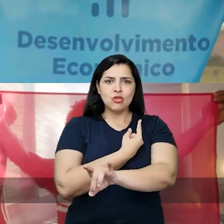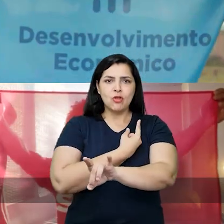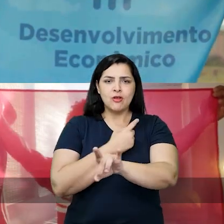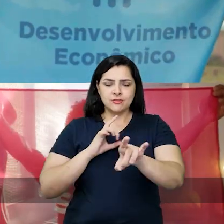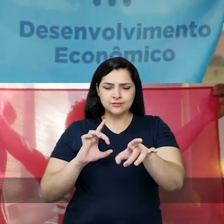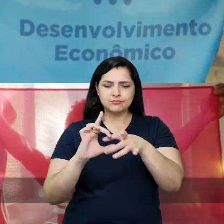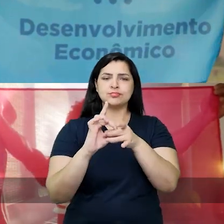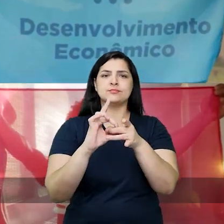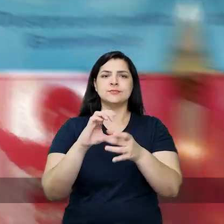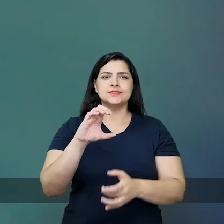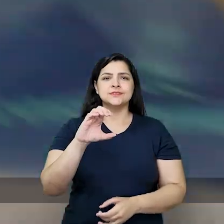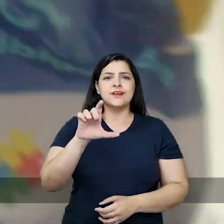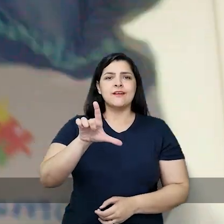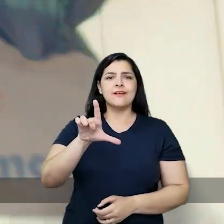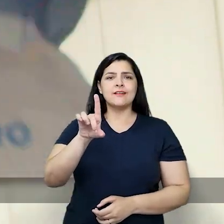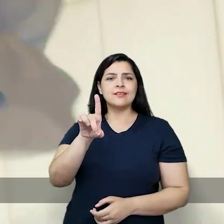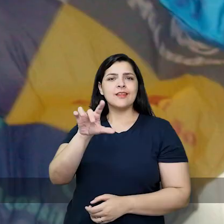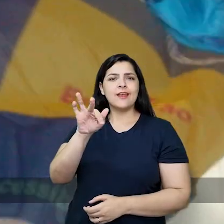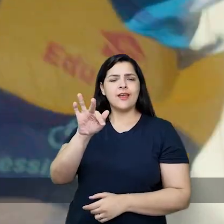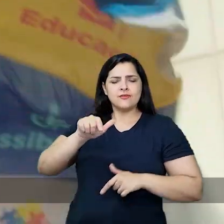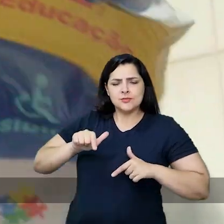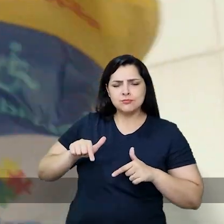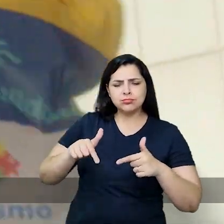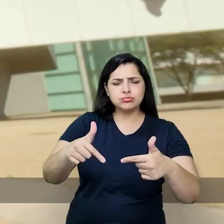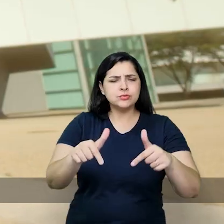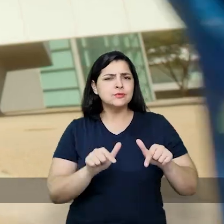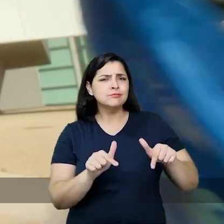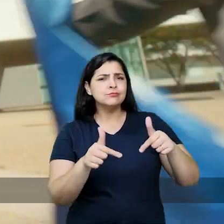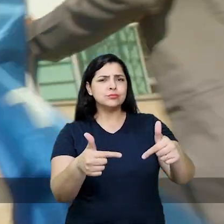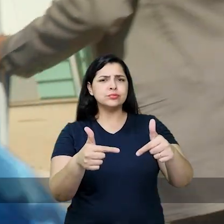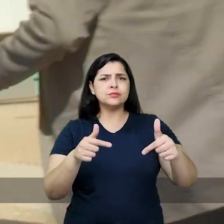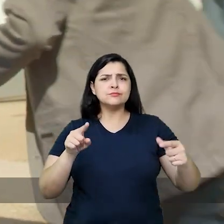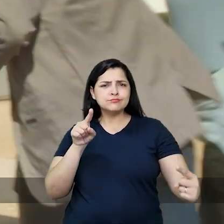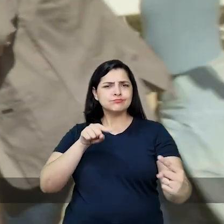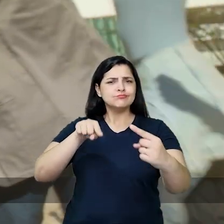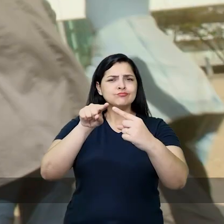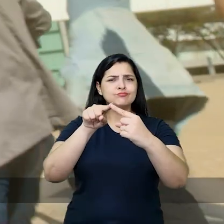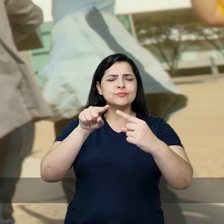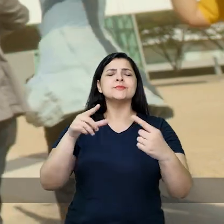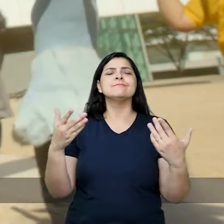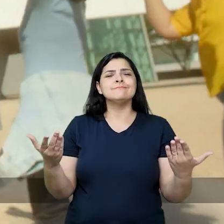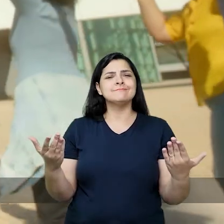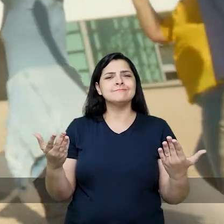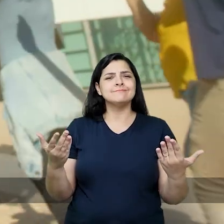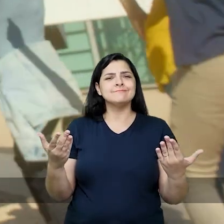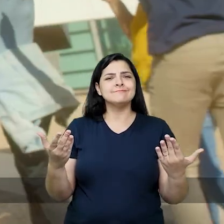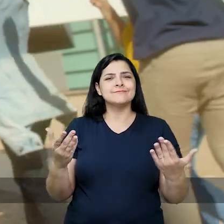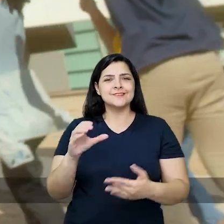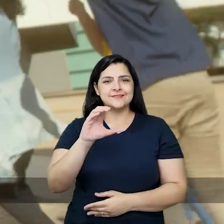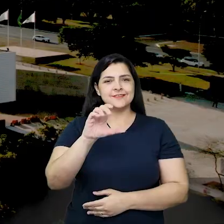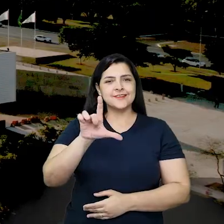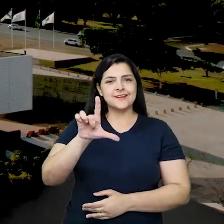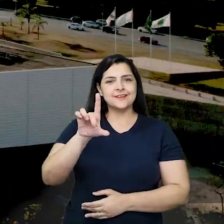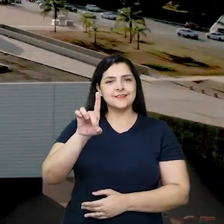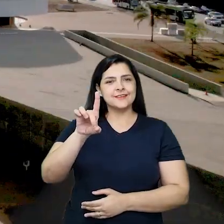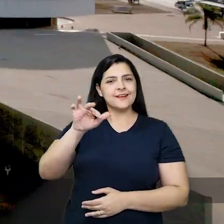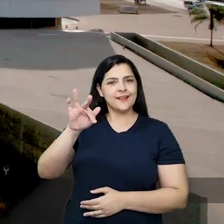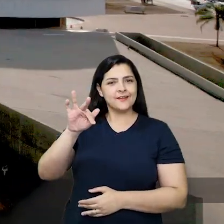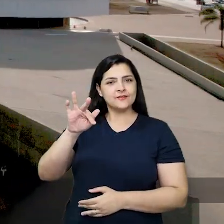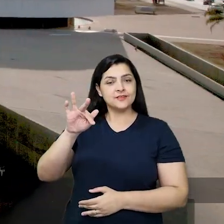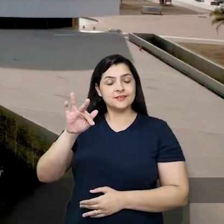cada um, por todos nós, a CLDF trabalha e avança. Por cada um, por todos nós.